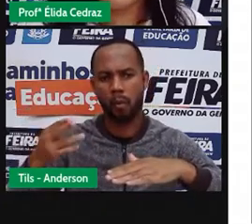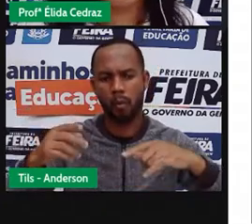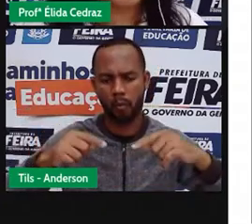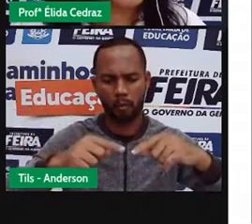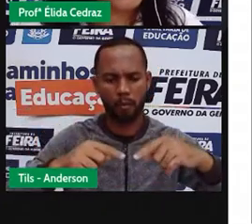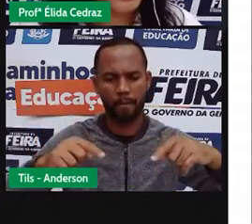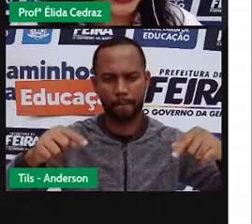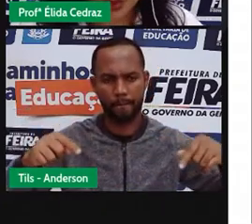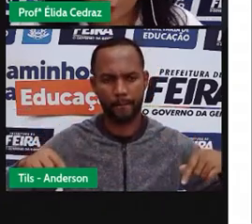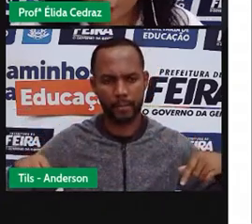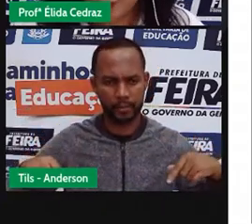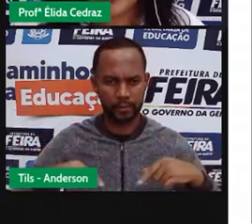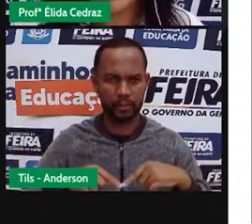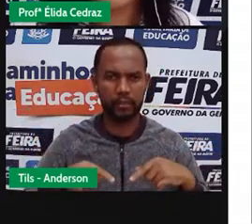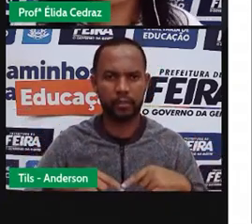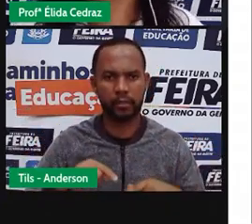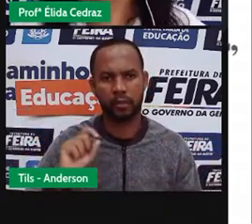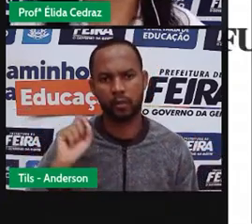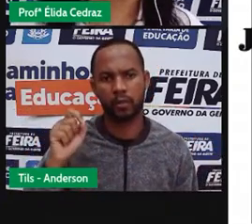preferimos o sol.